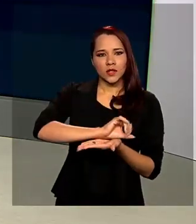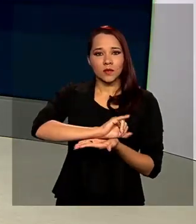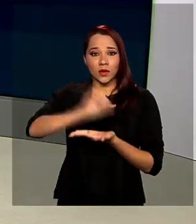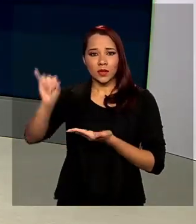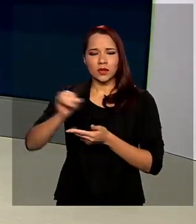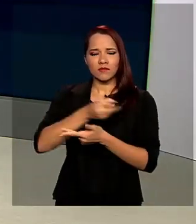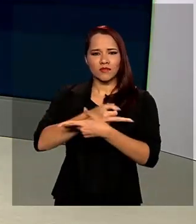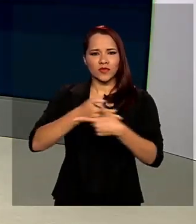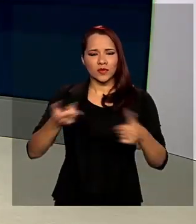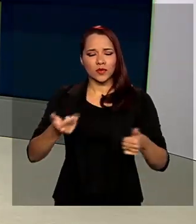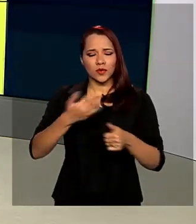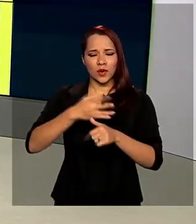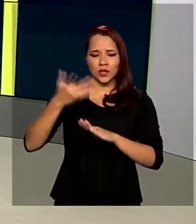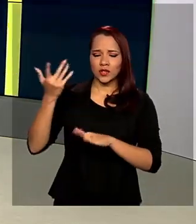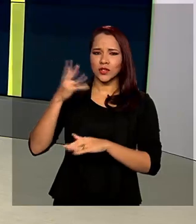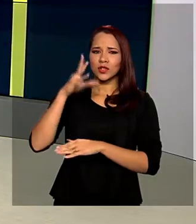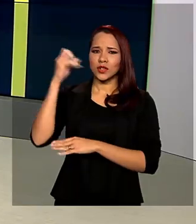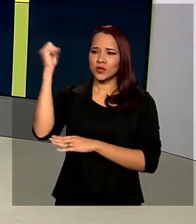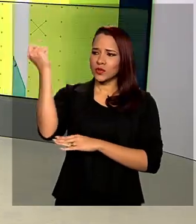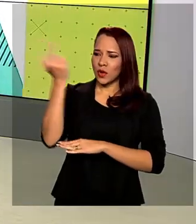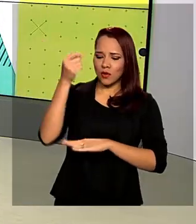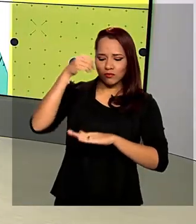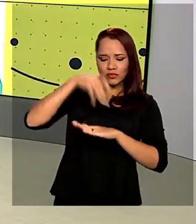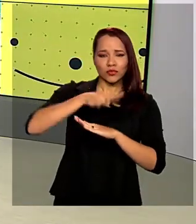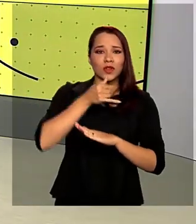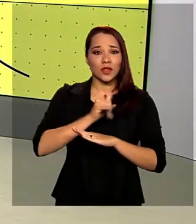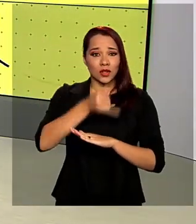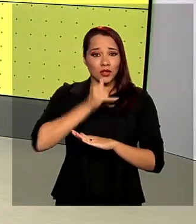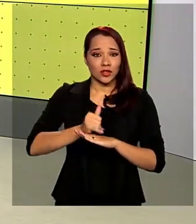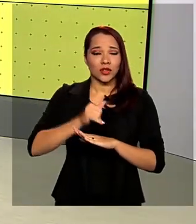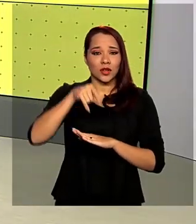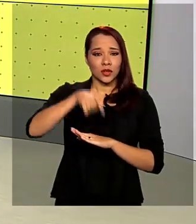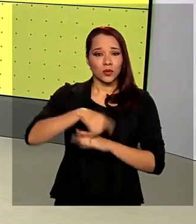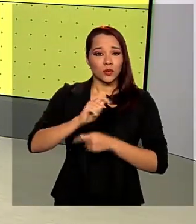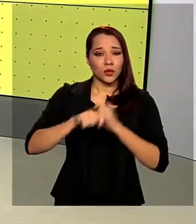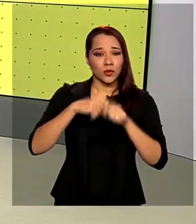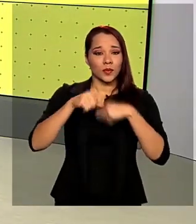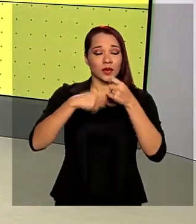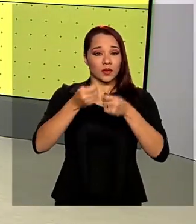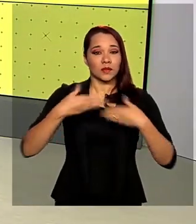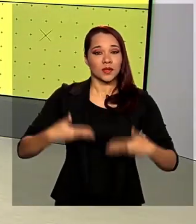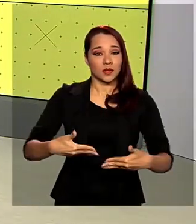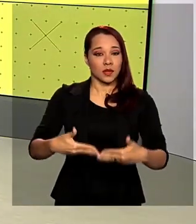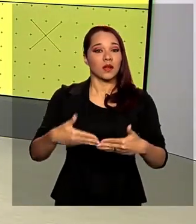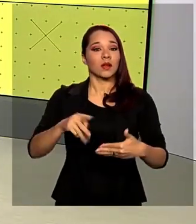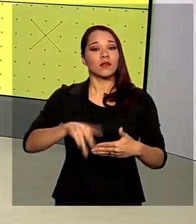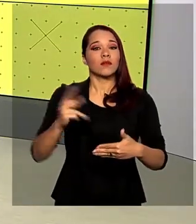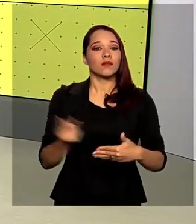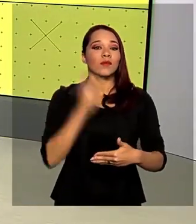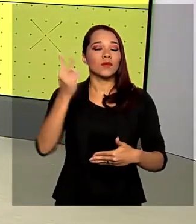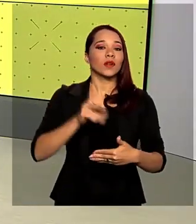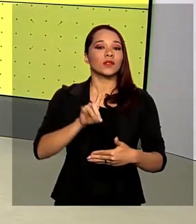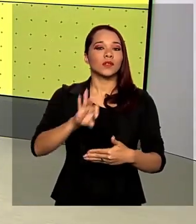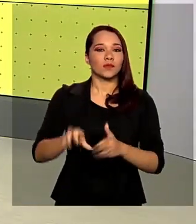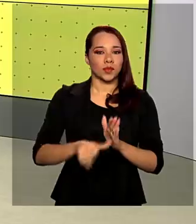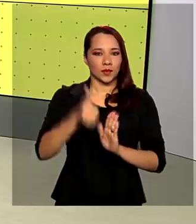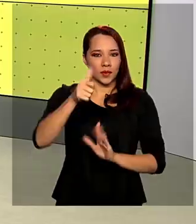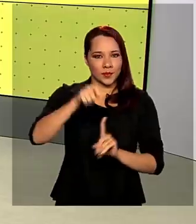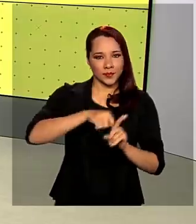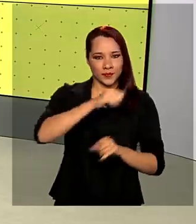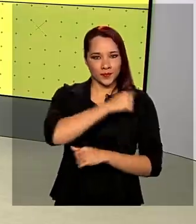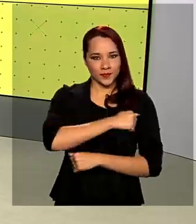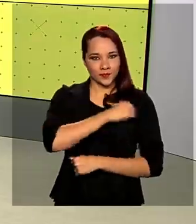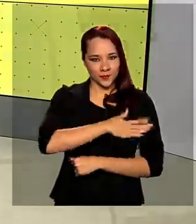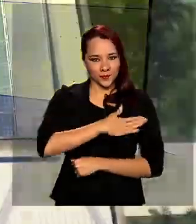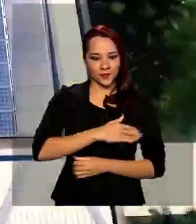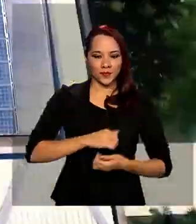equipamentos de energia solar. A decisão da Câmara do Comércio Exterior do Ministério da Economia vale a partir do próximo dia 1º de agosto.